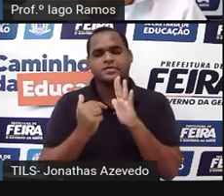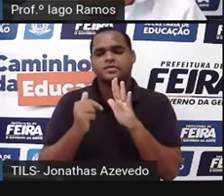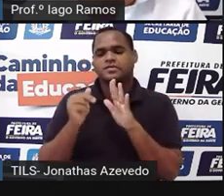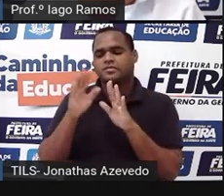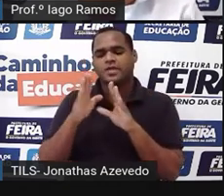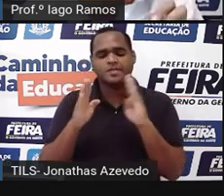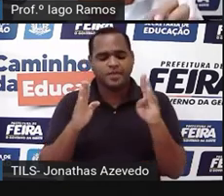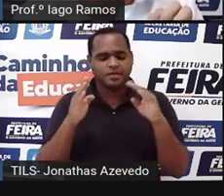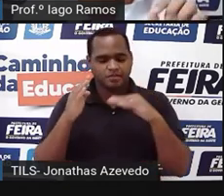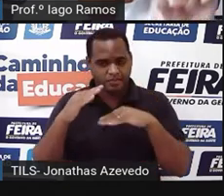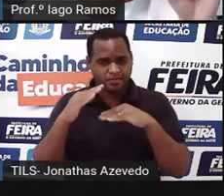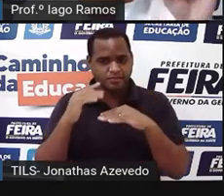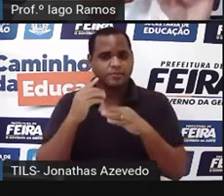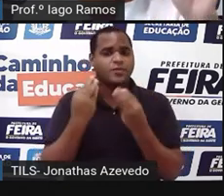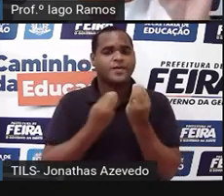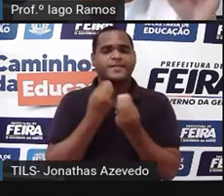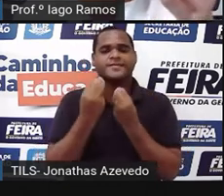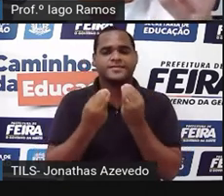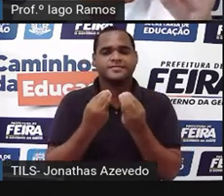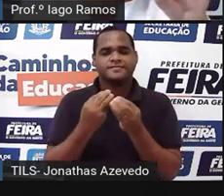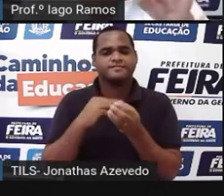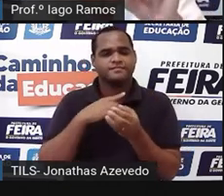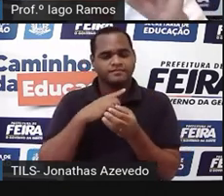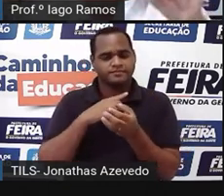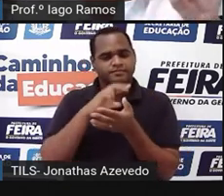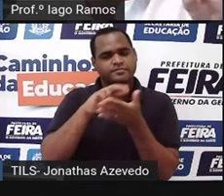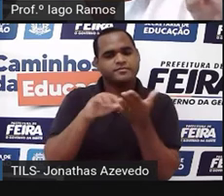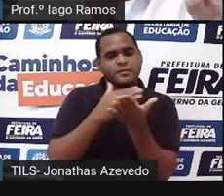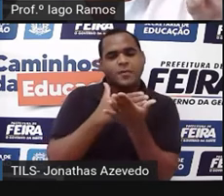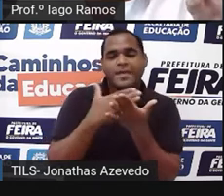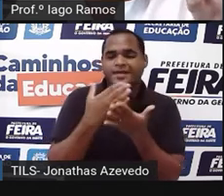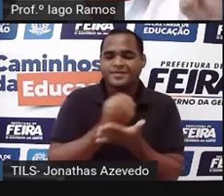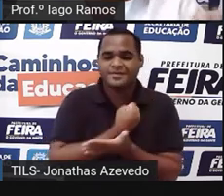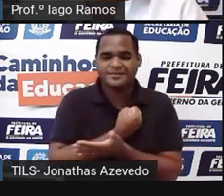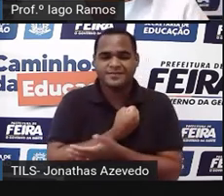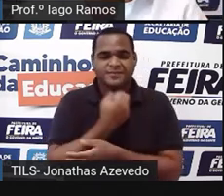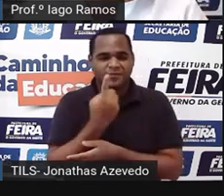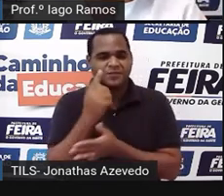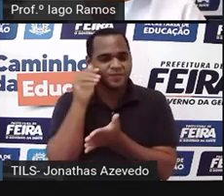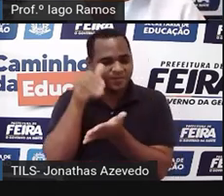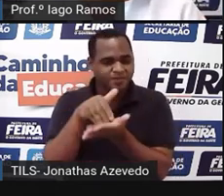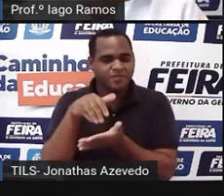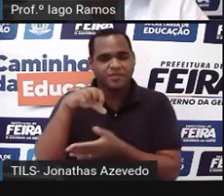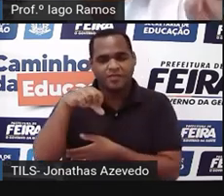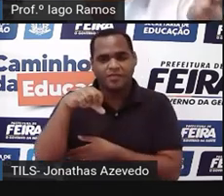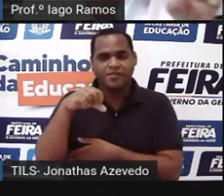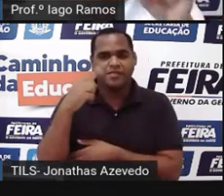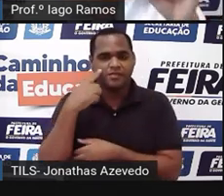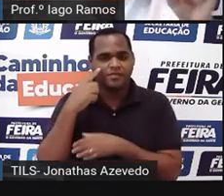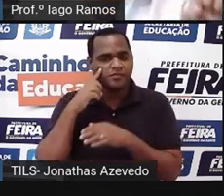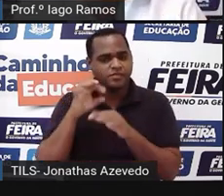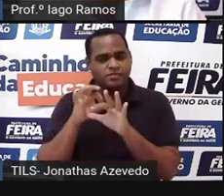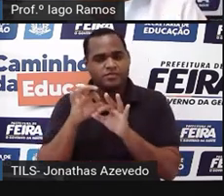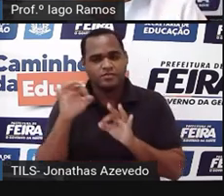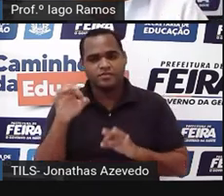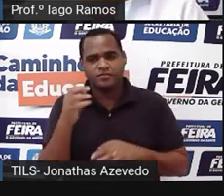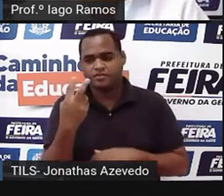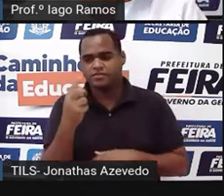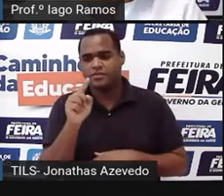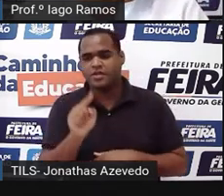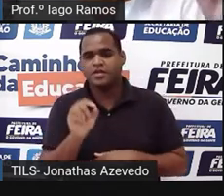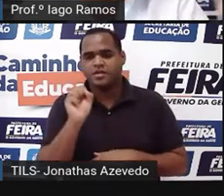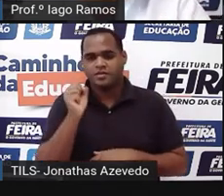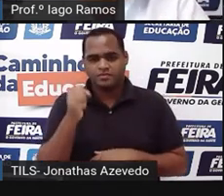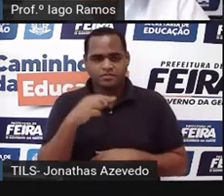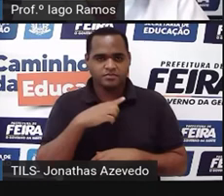ponto aqui que, né, desse ponto aqui que começa até o 9, tem uma distância de 8, de 1 até chegar em 9 e